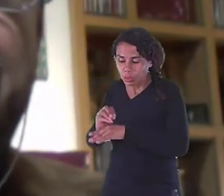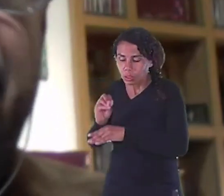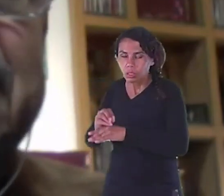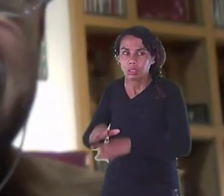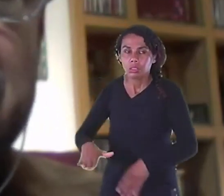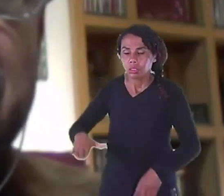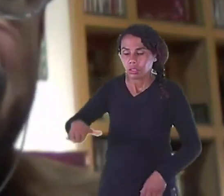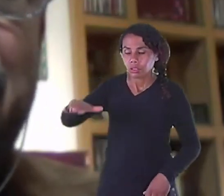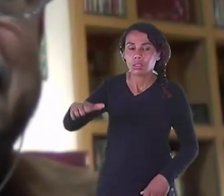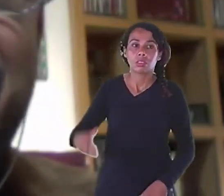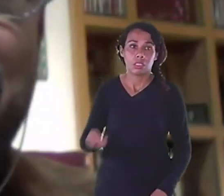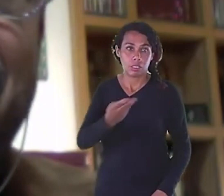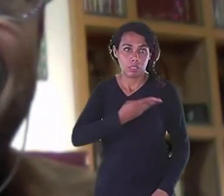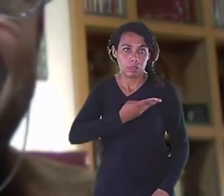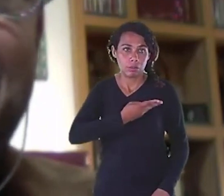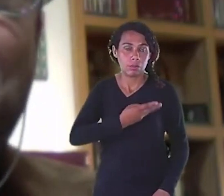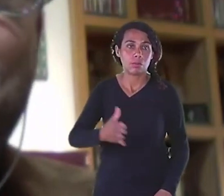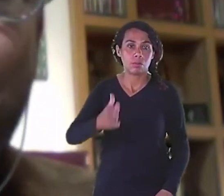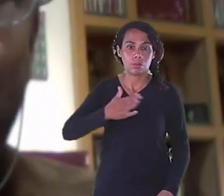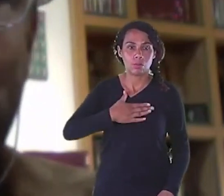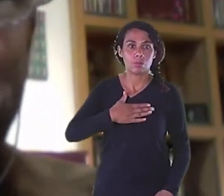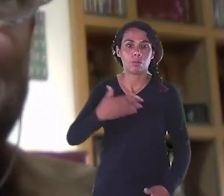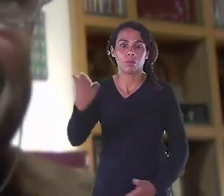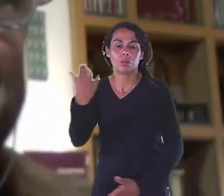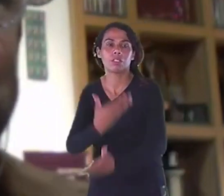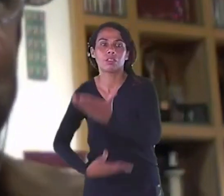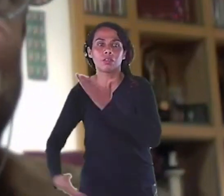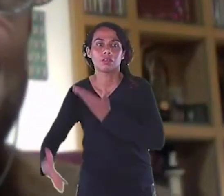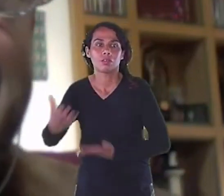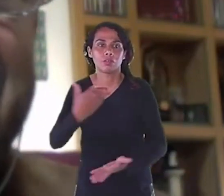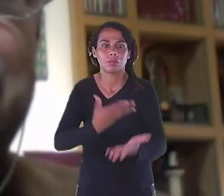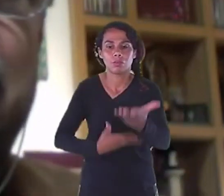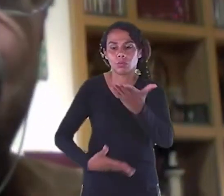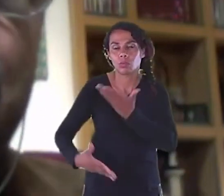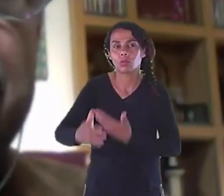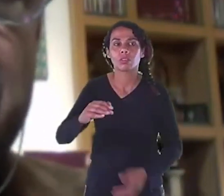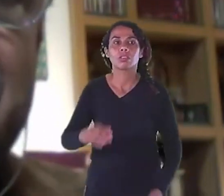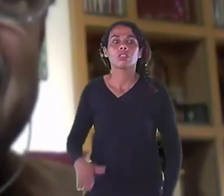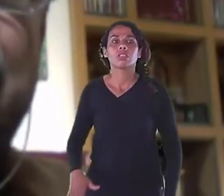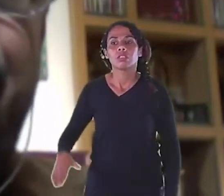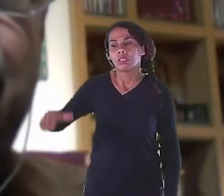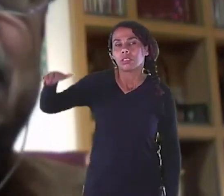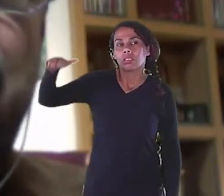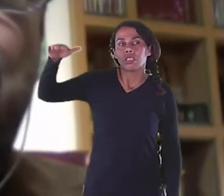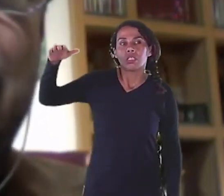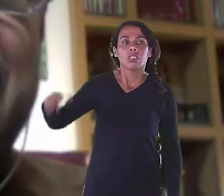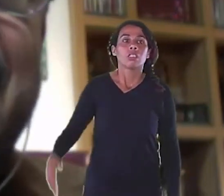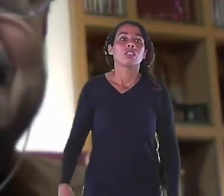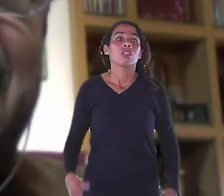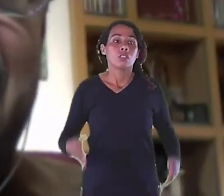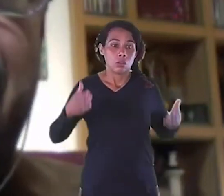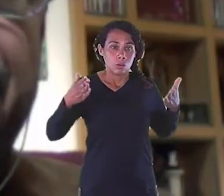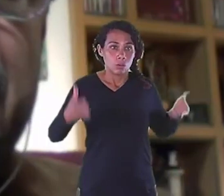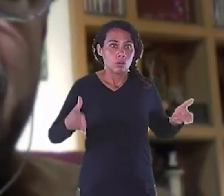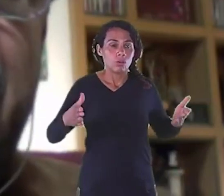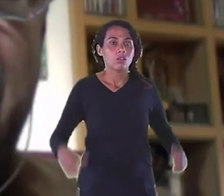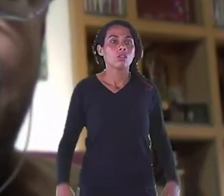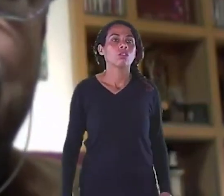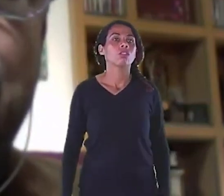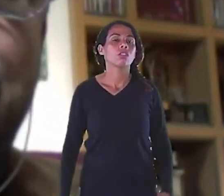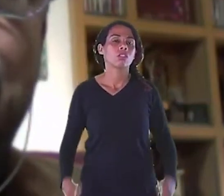meus amigos De infância Da equipe zero É um grupo de amigos Que a gente tem relação Até hoje Se não fosse Todos os